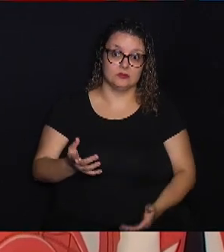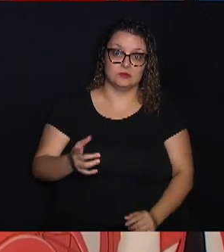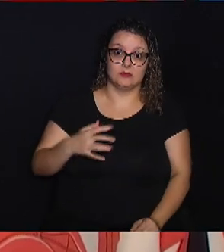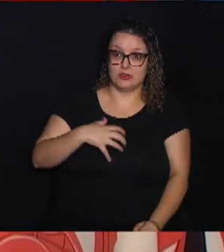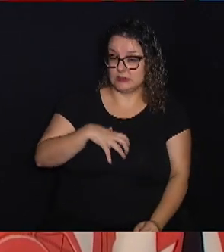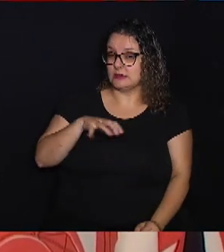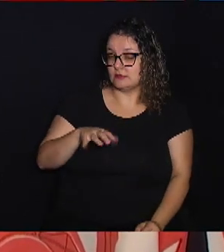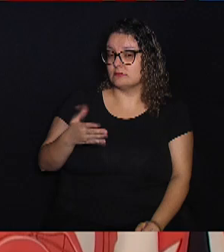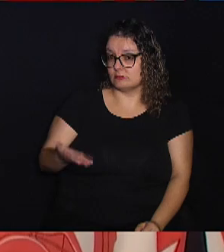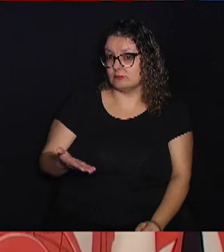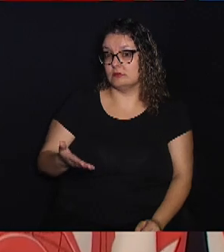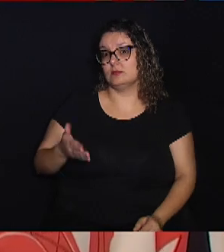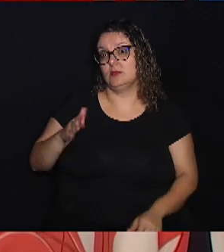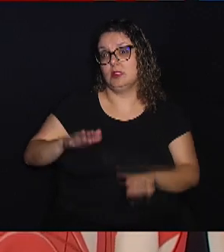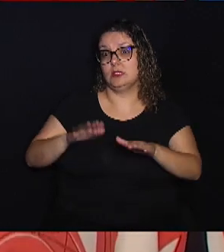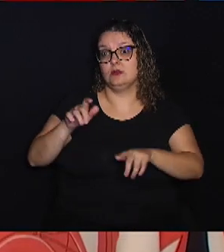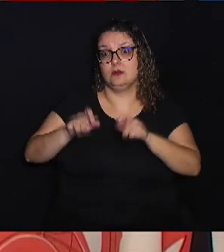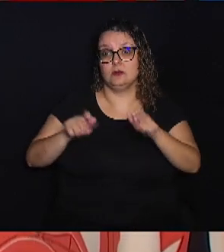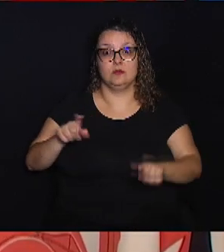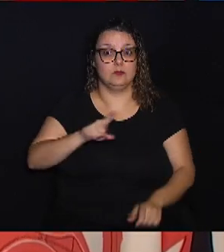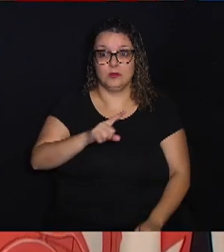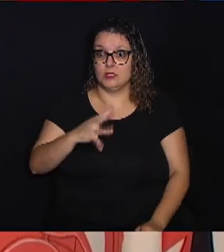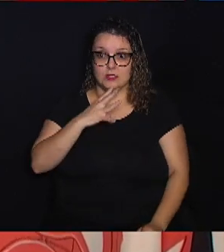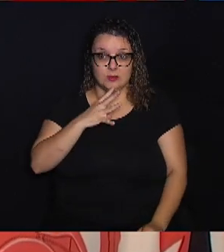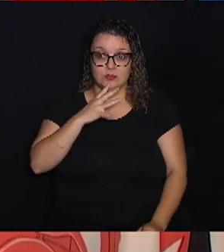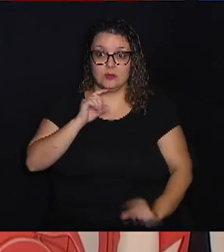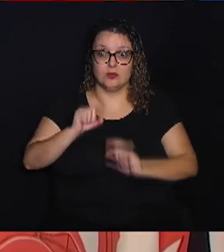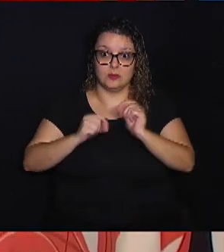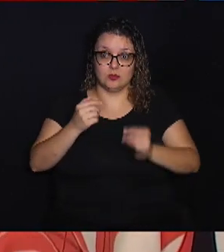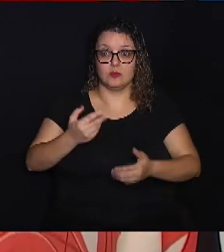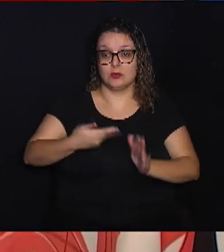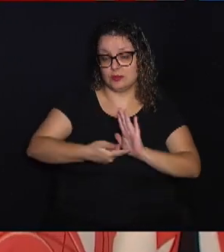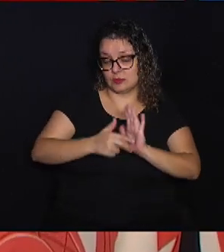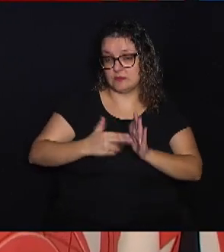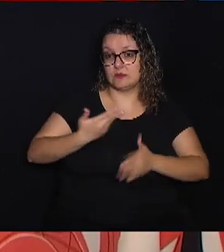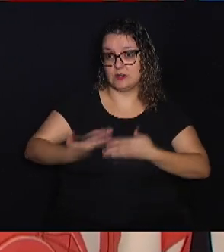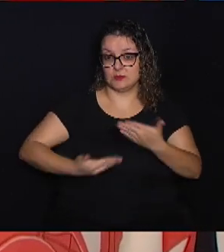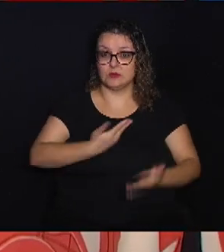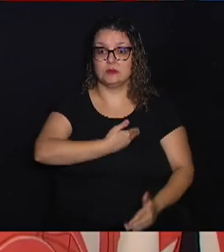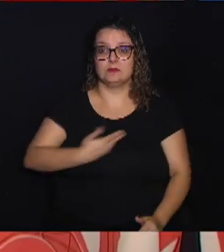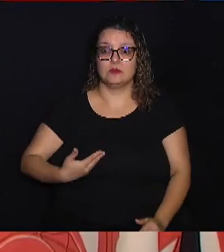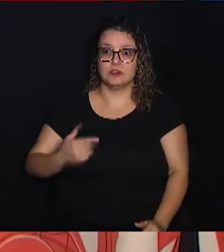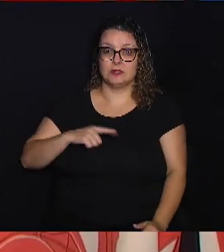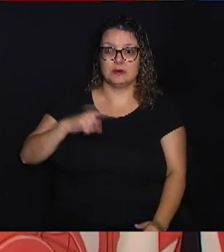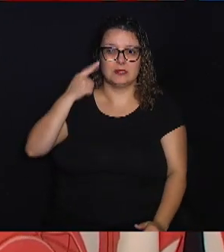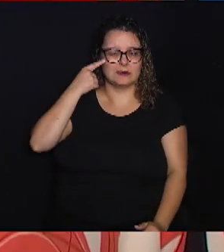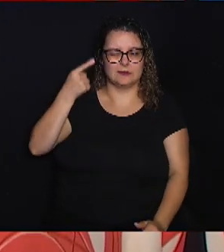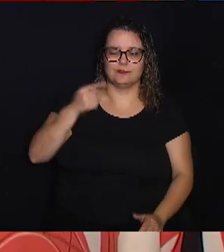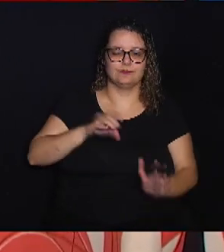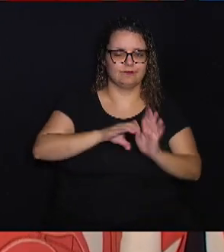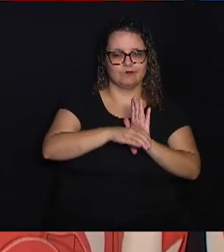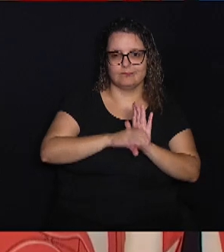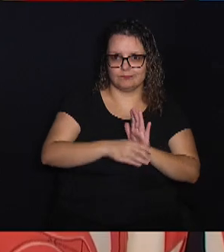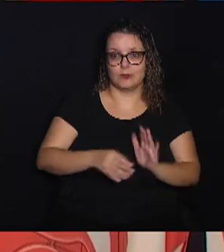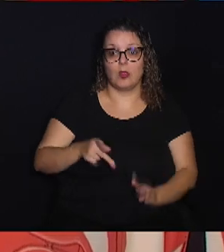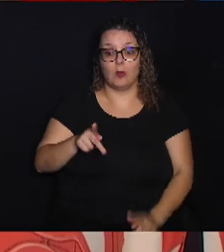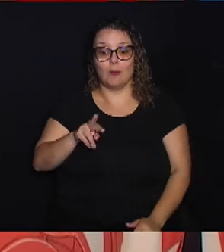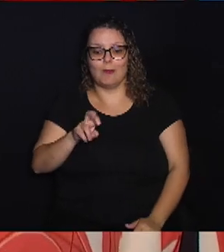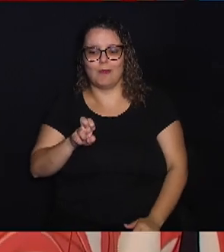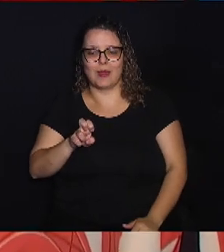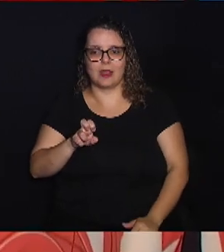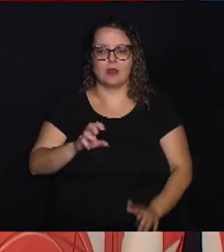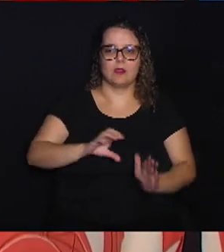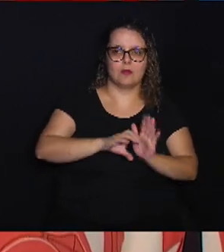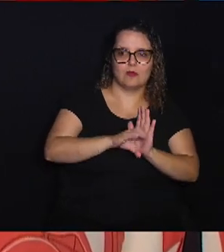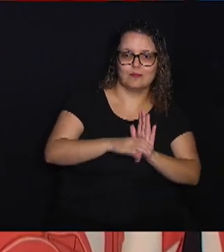que muitas vezes as pessoas por não conhecerem o que é um servidor público, eles têm esse conceito, esse, na verdade, um pré-conceito, né?